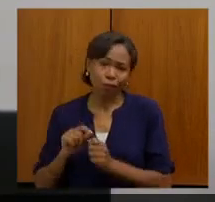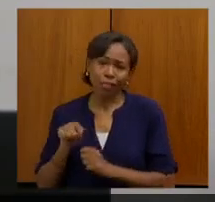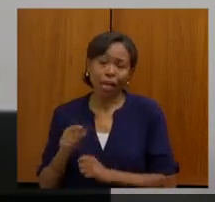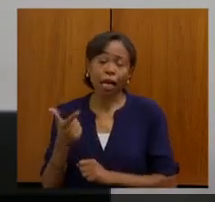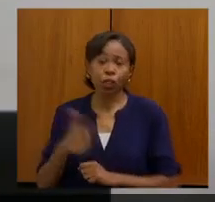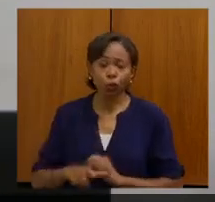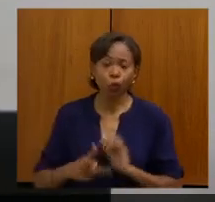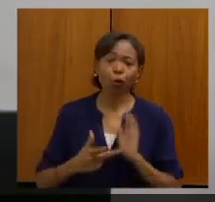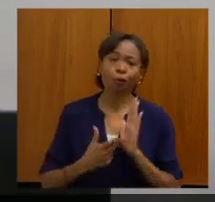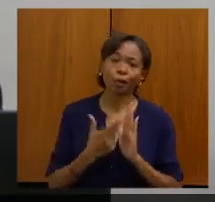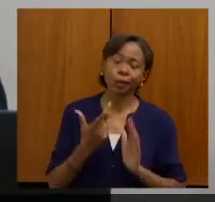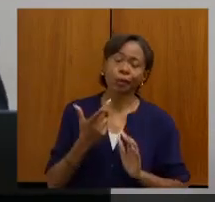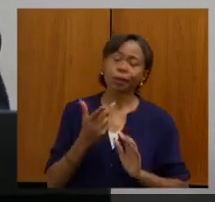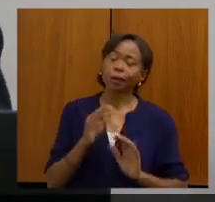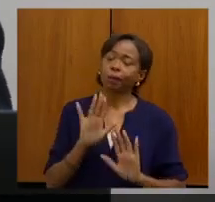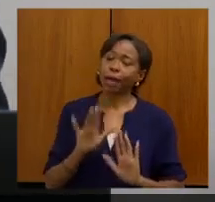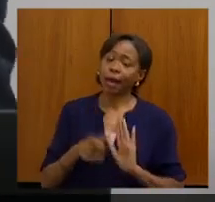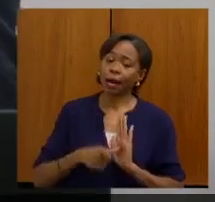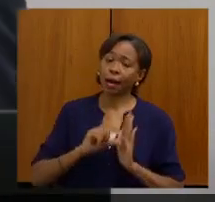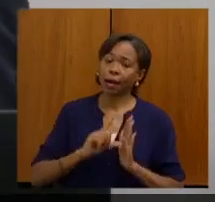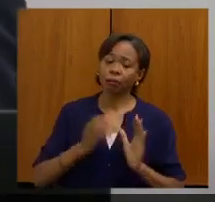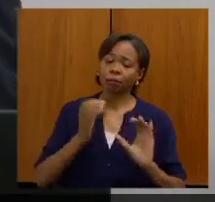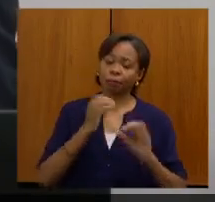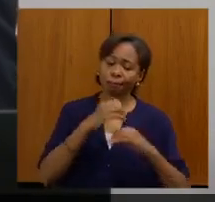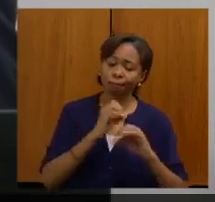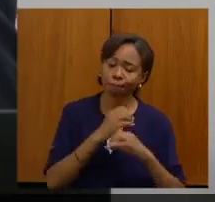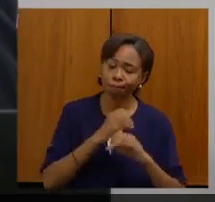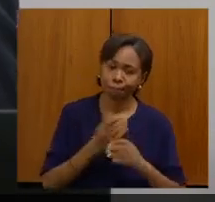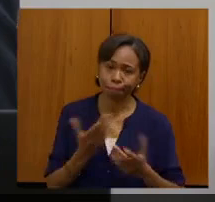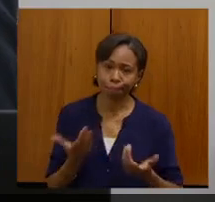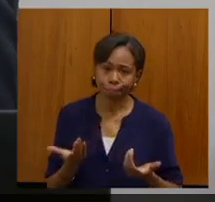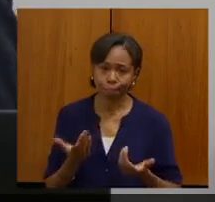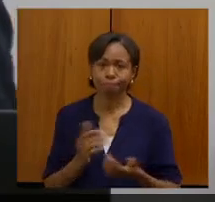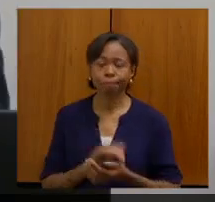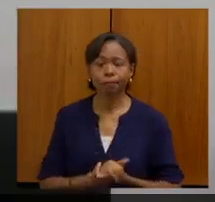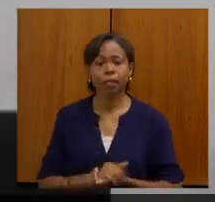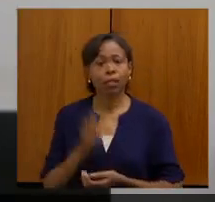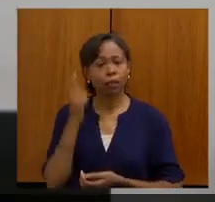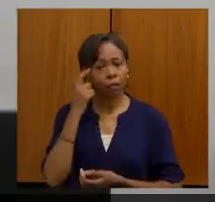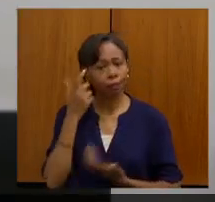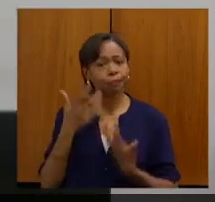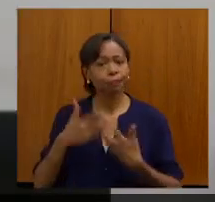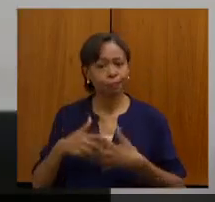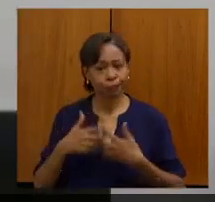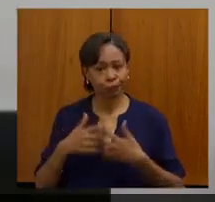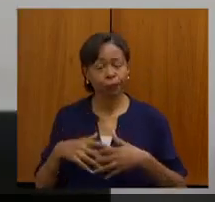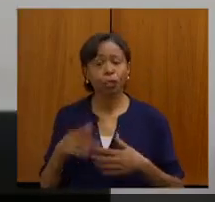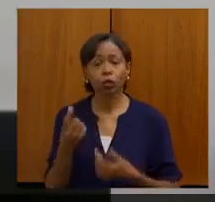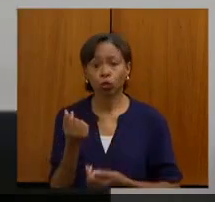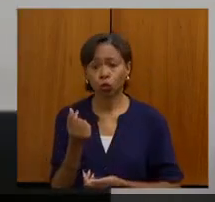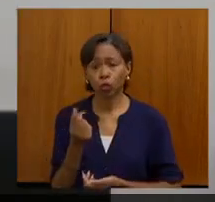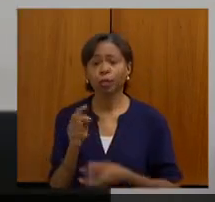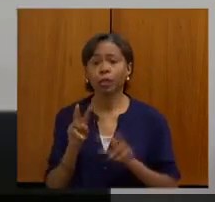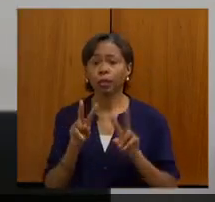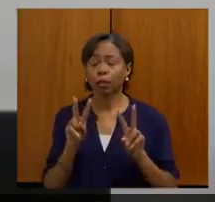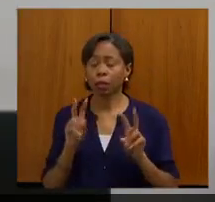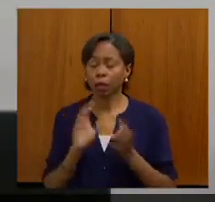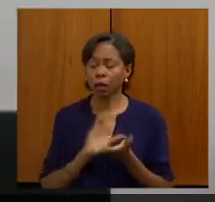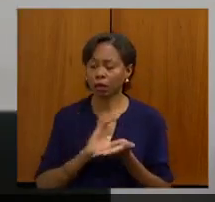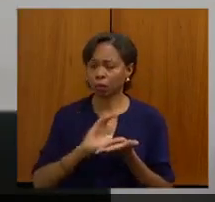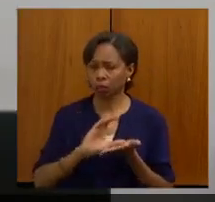condições cirúrgicas. Então, é isso. Então, gente tem que, eu acho que, refletir muito sobre esse investimento na oncologia,